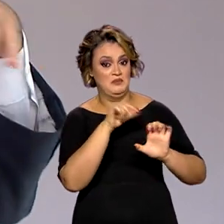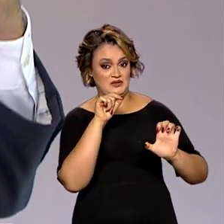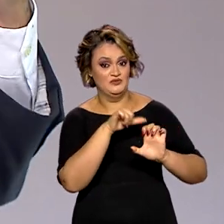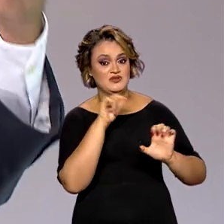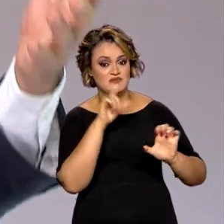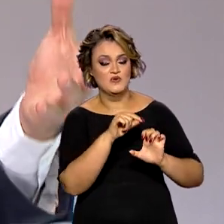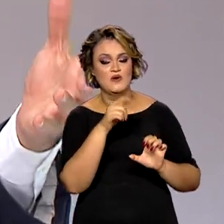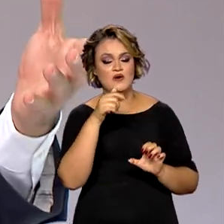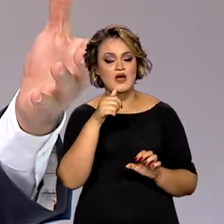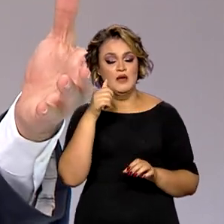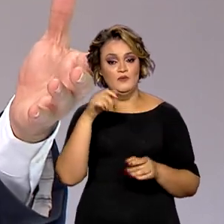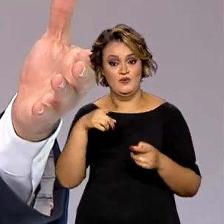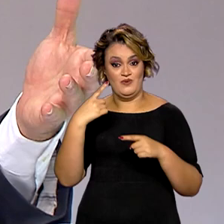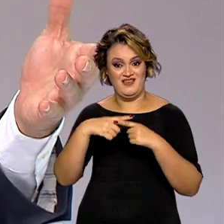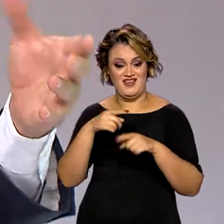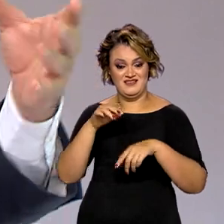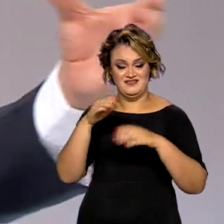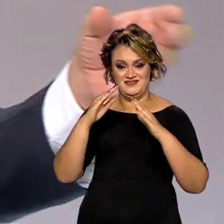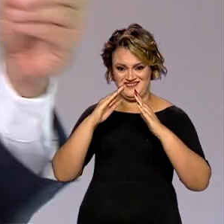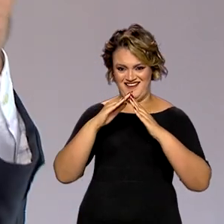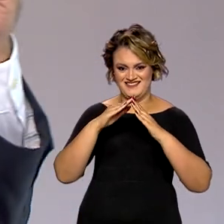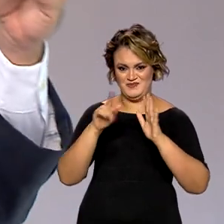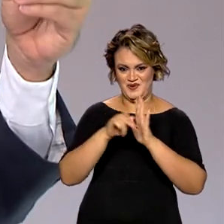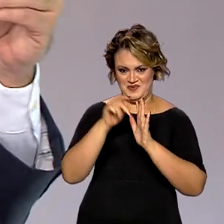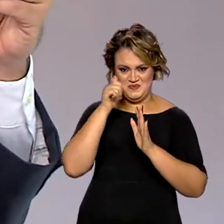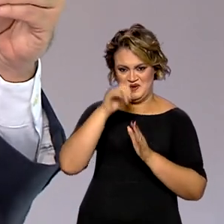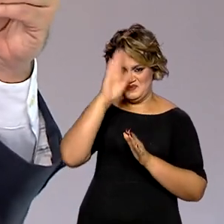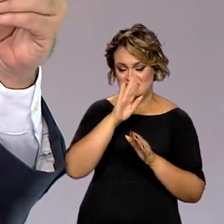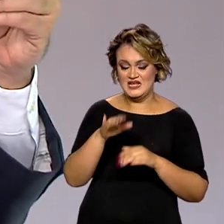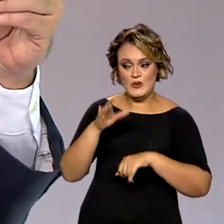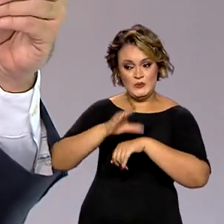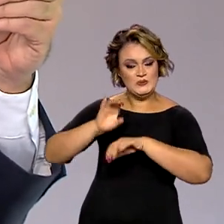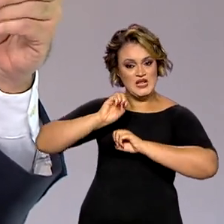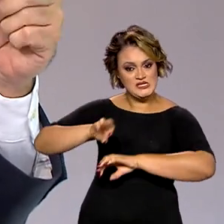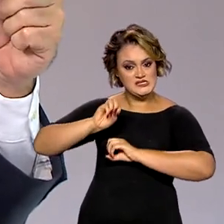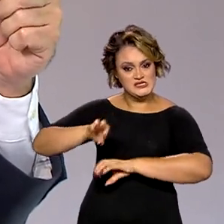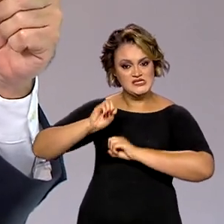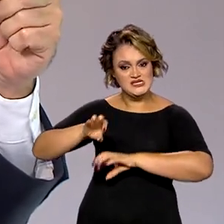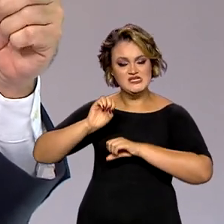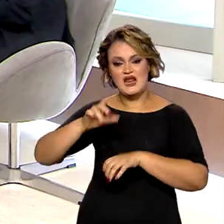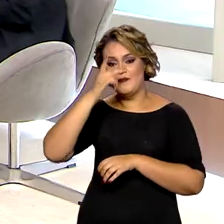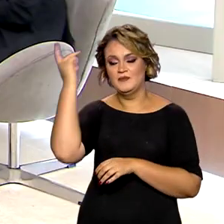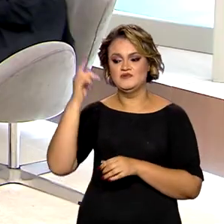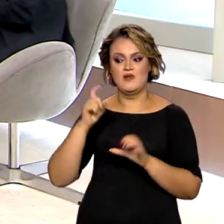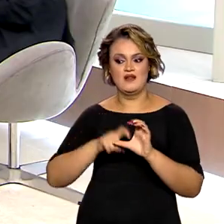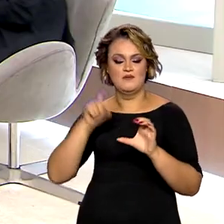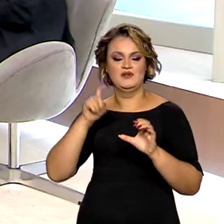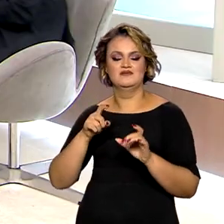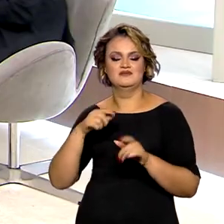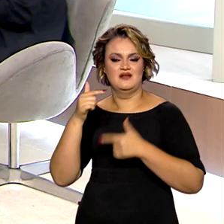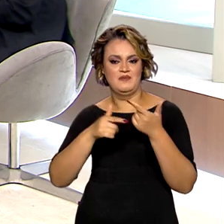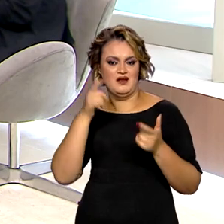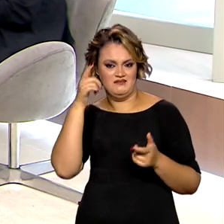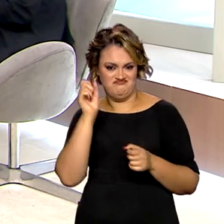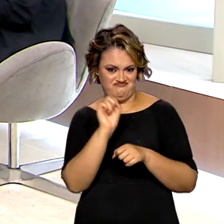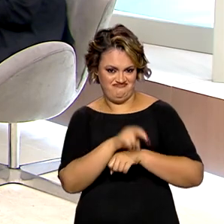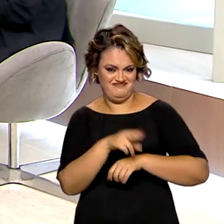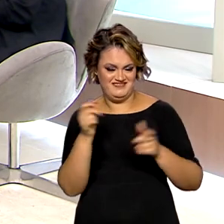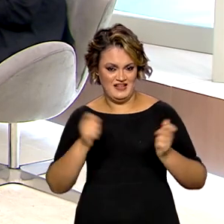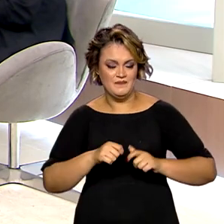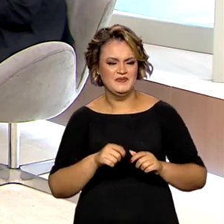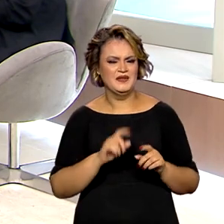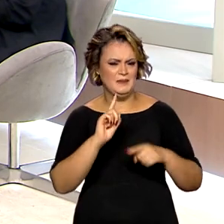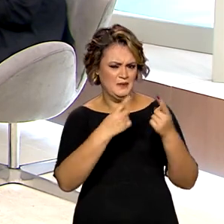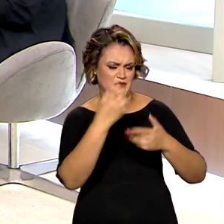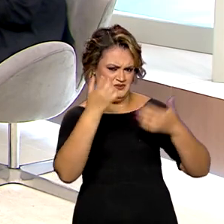mulheres, elas são capacitadas na casa da mulher brasileira, num desses tipos que a senhora comentou. Mas sobre o empreendedorismo, eu queria que a gente